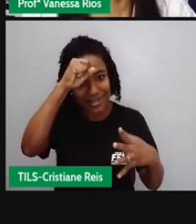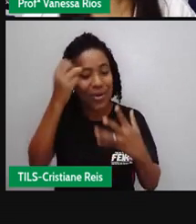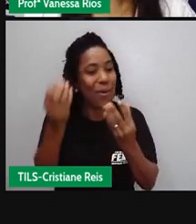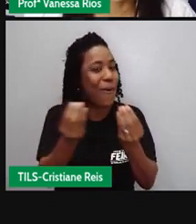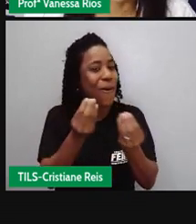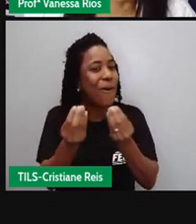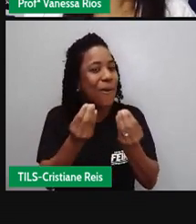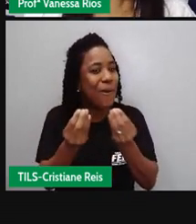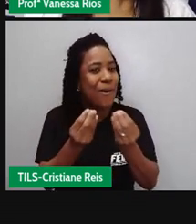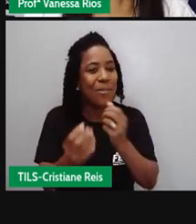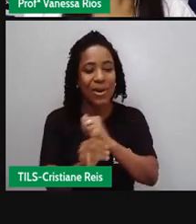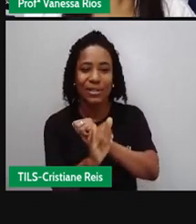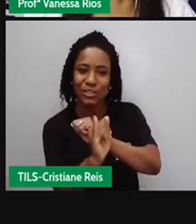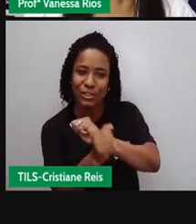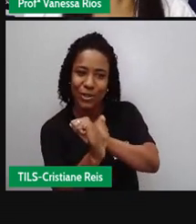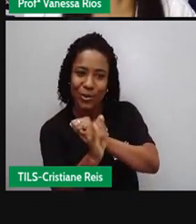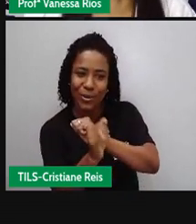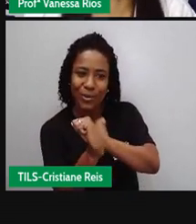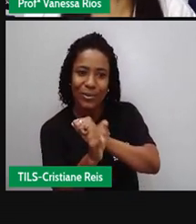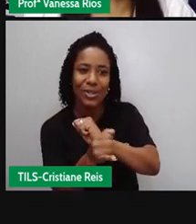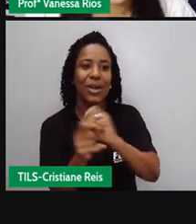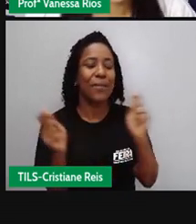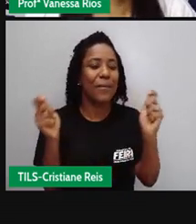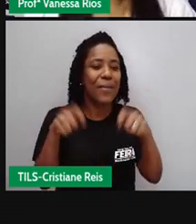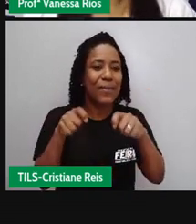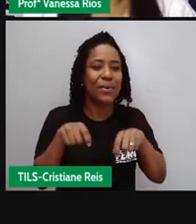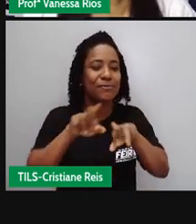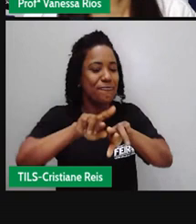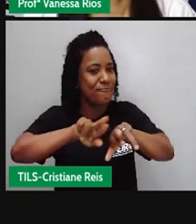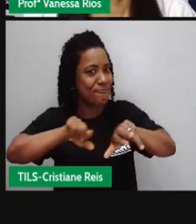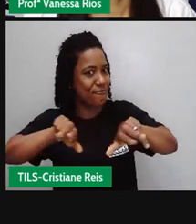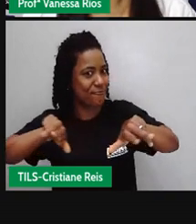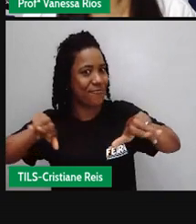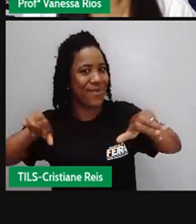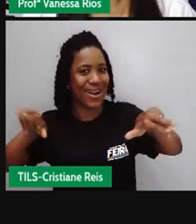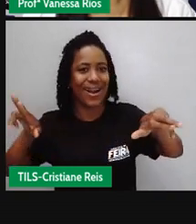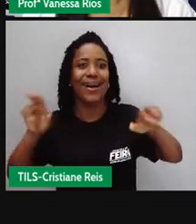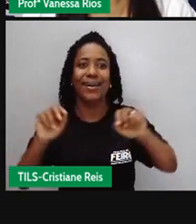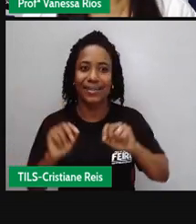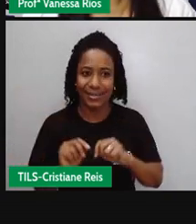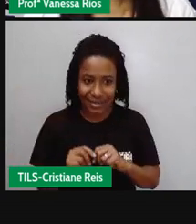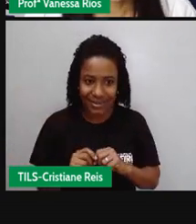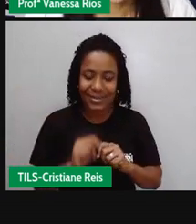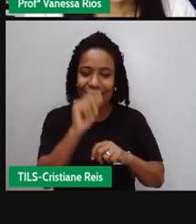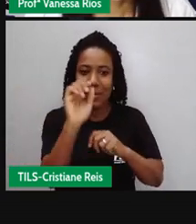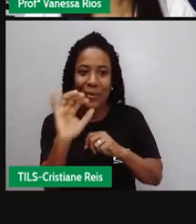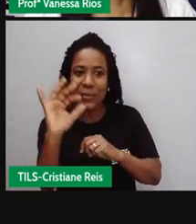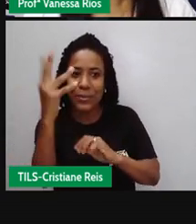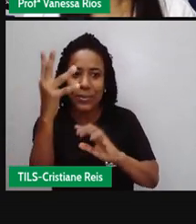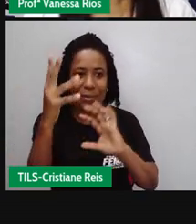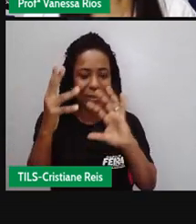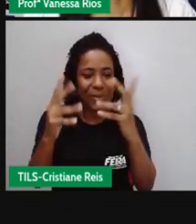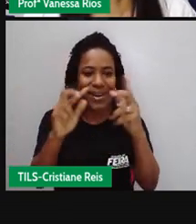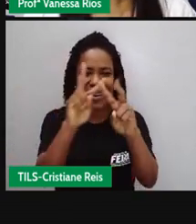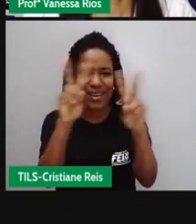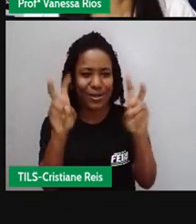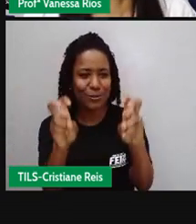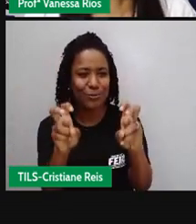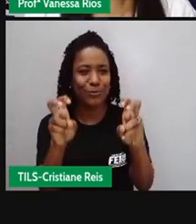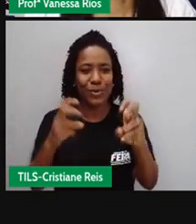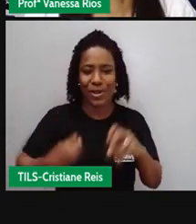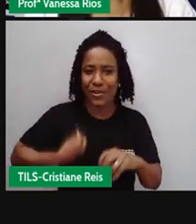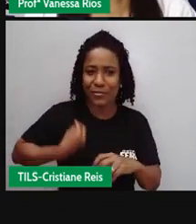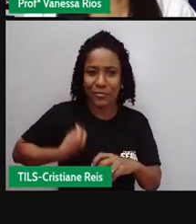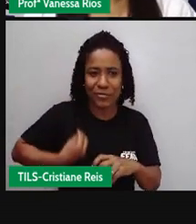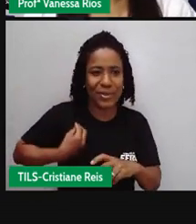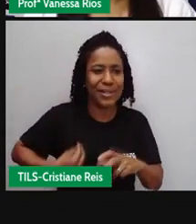situações e nos fazer refletir e pensar sobre diversos assuntos presentes aí na